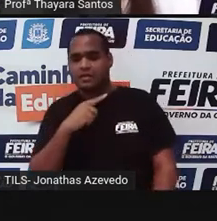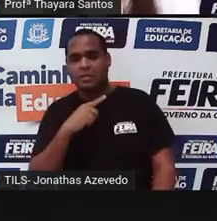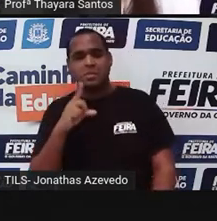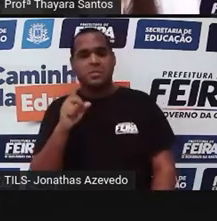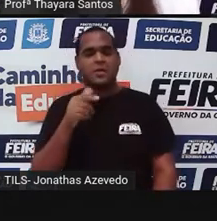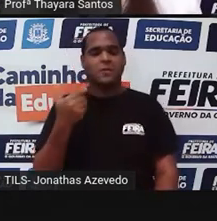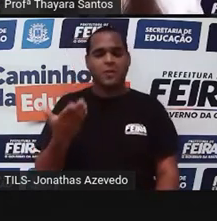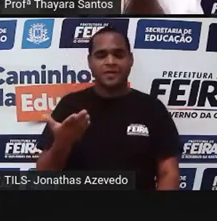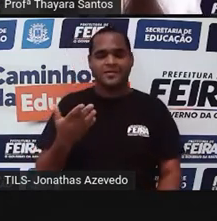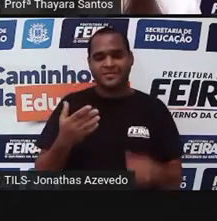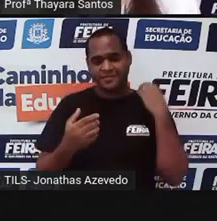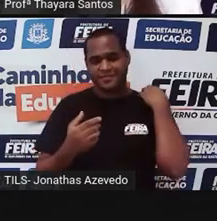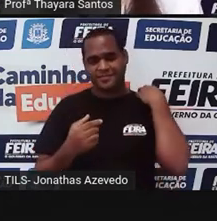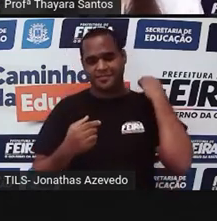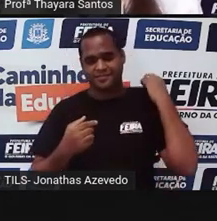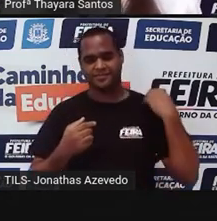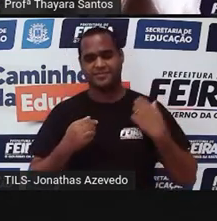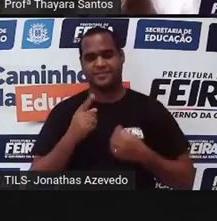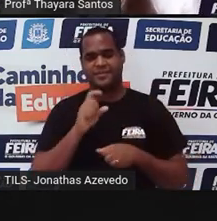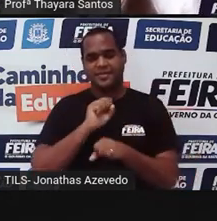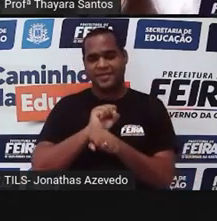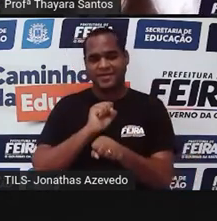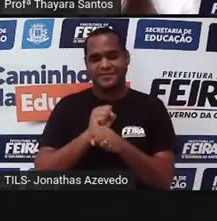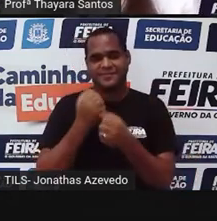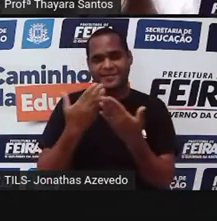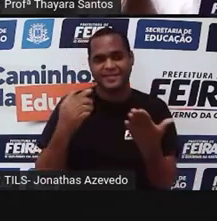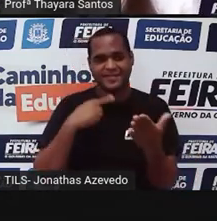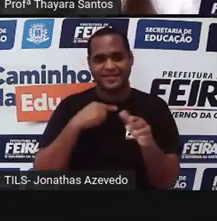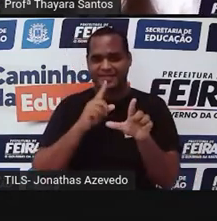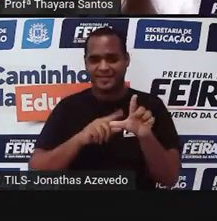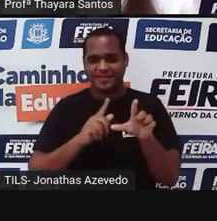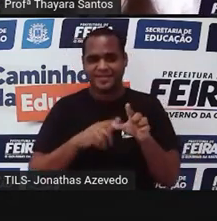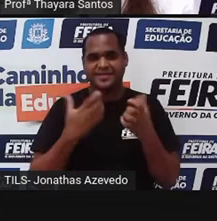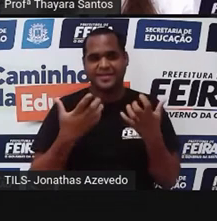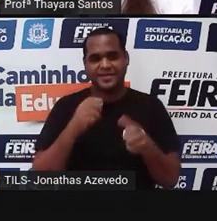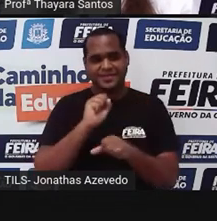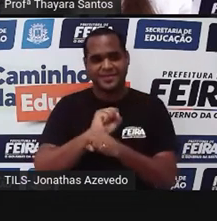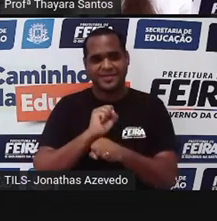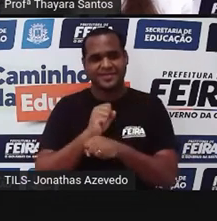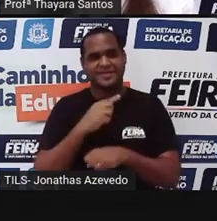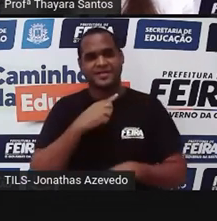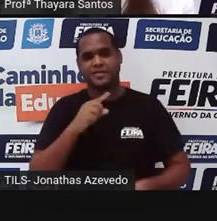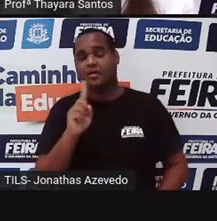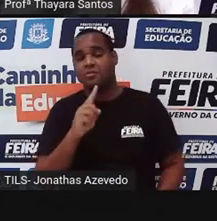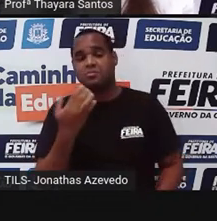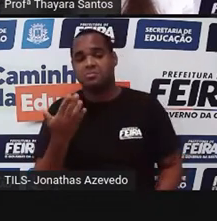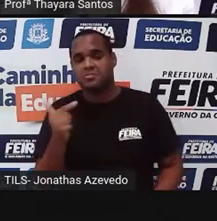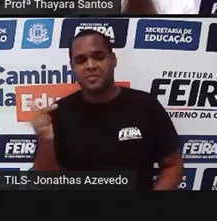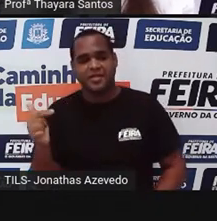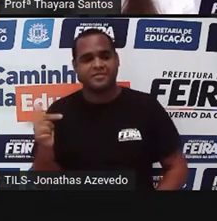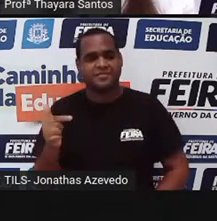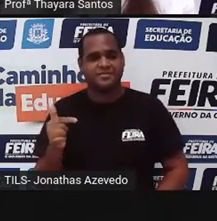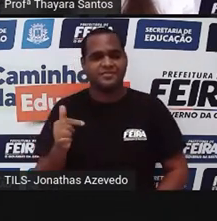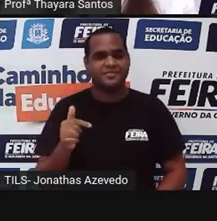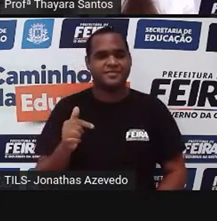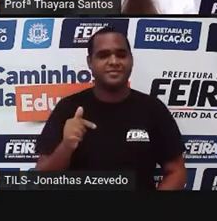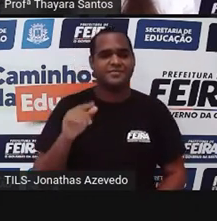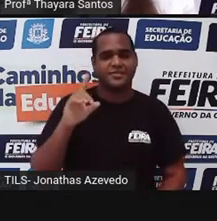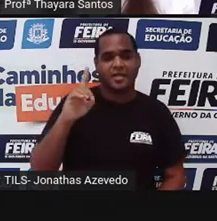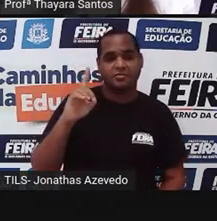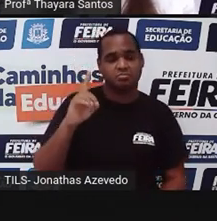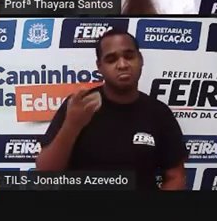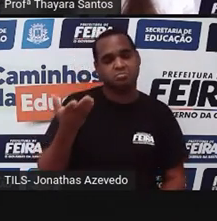E vão esperar para ver se essa letra vai aparecer ou não. Vou clicar aqui nessa. Não tem. Vou clicar